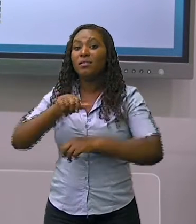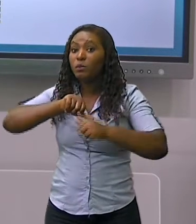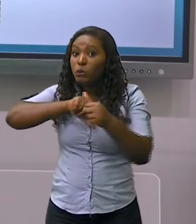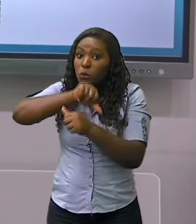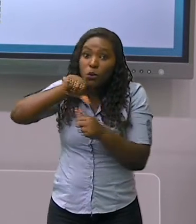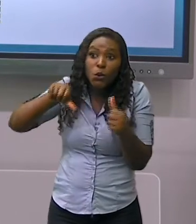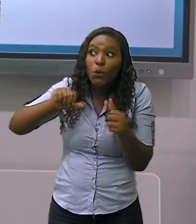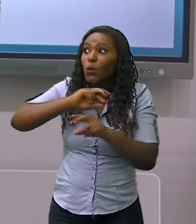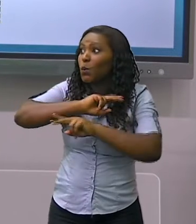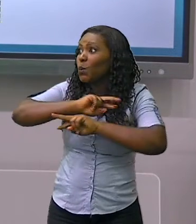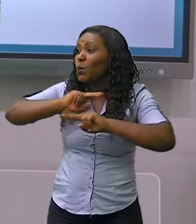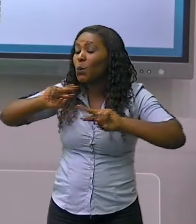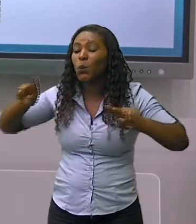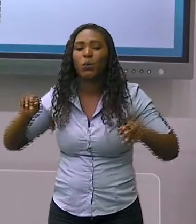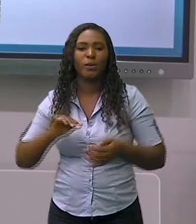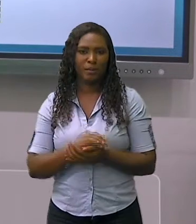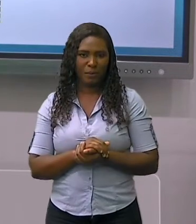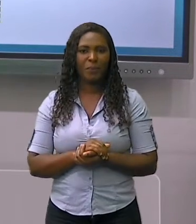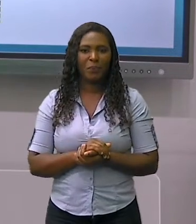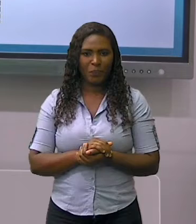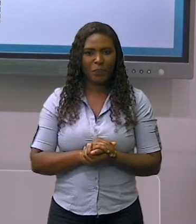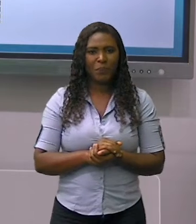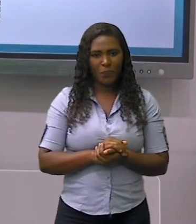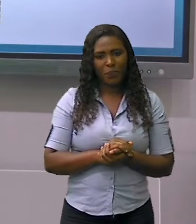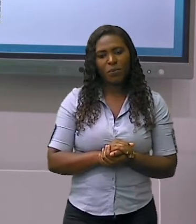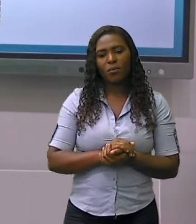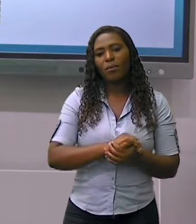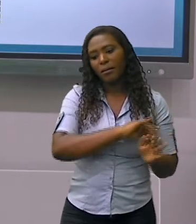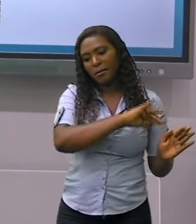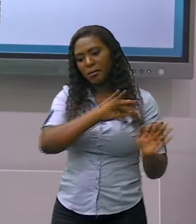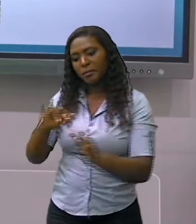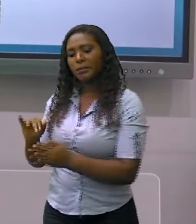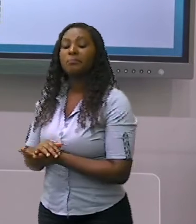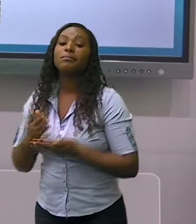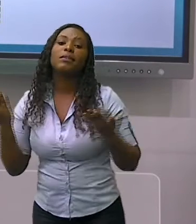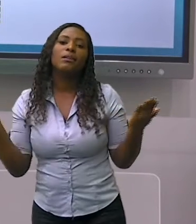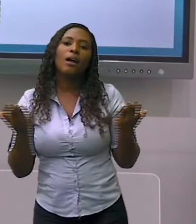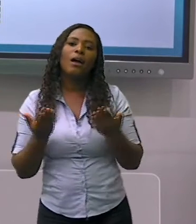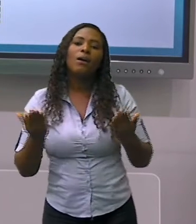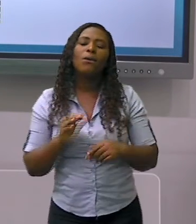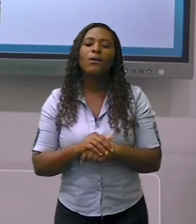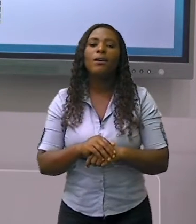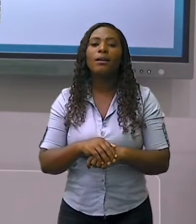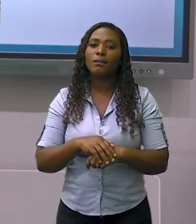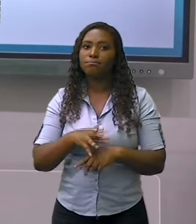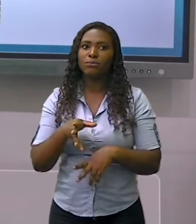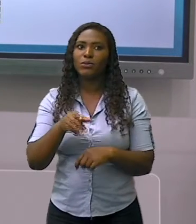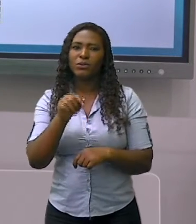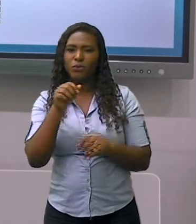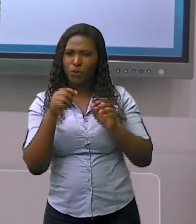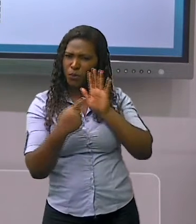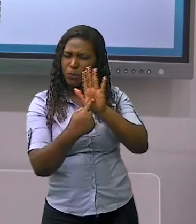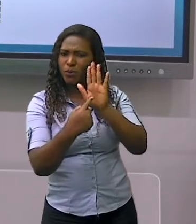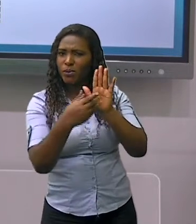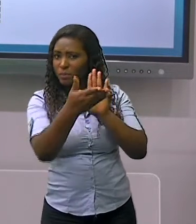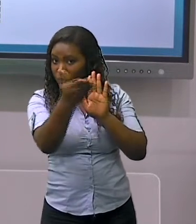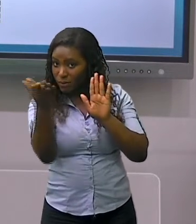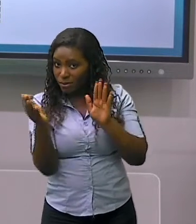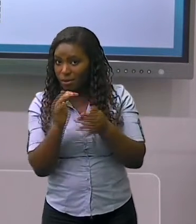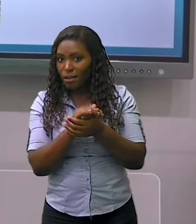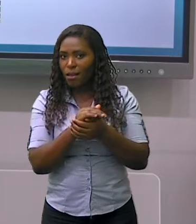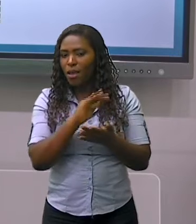significativas. A partir de agora, nós vamos conhecer algumas paisagens